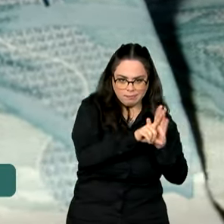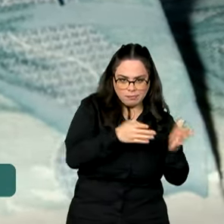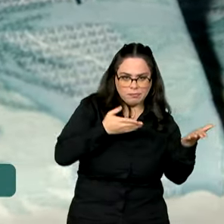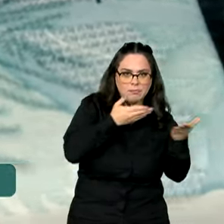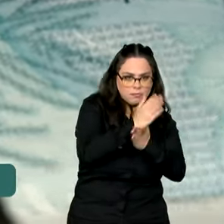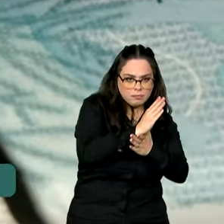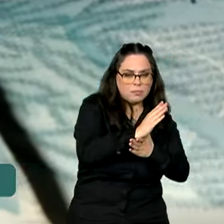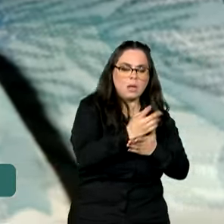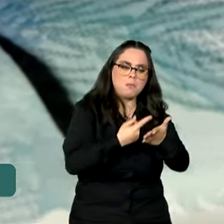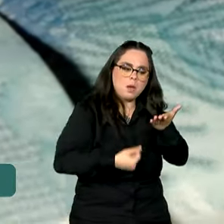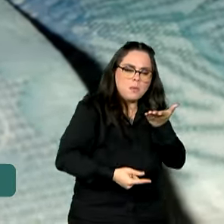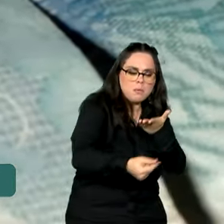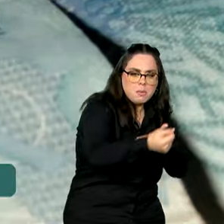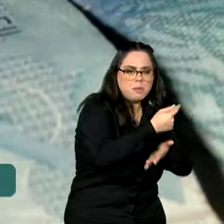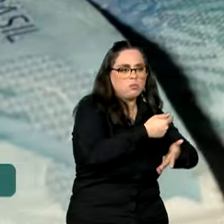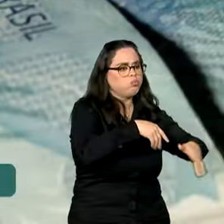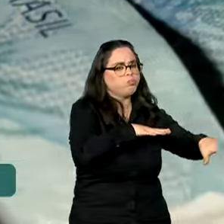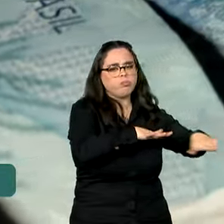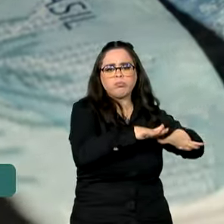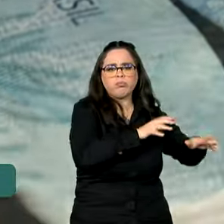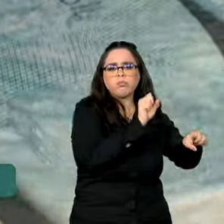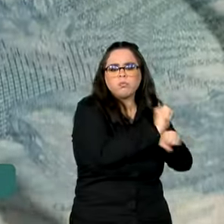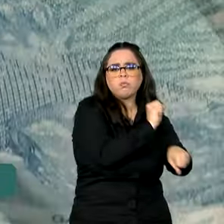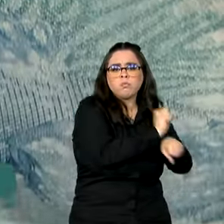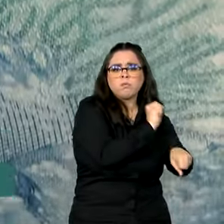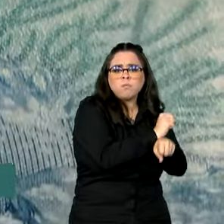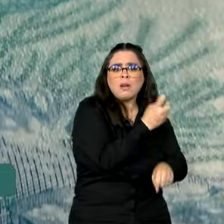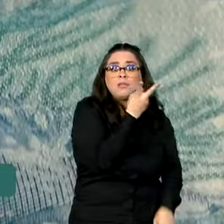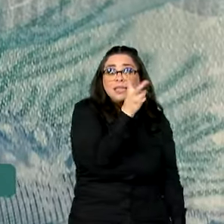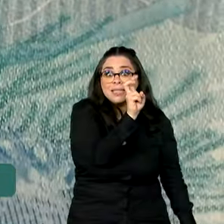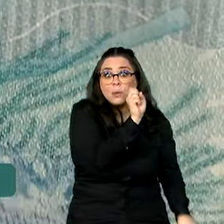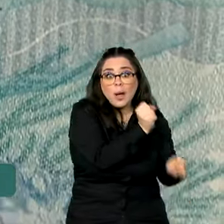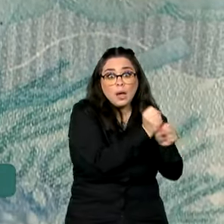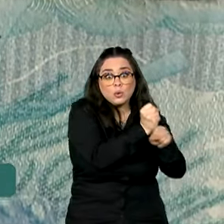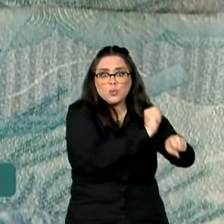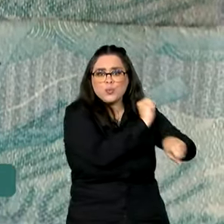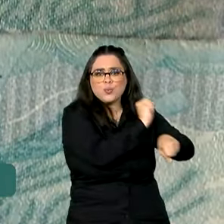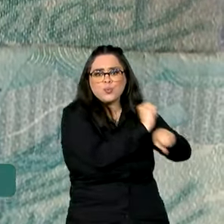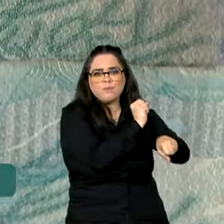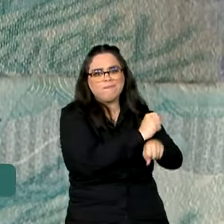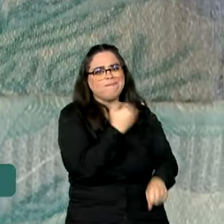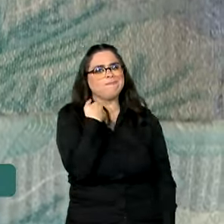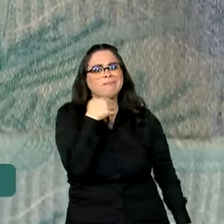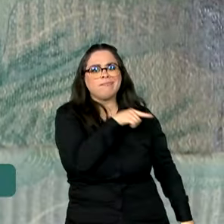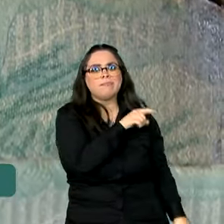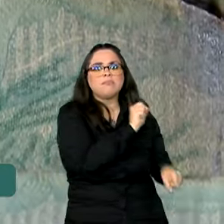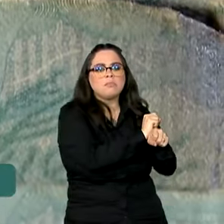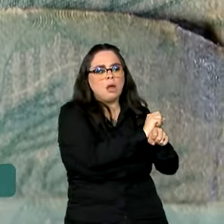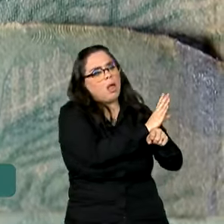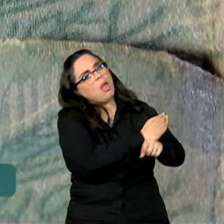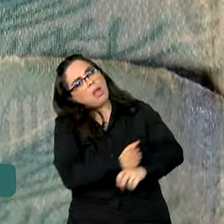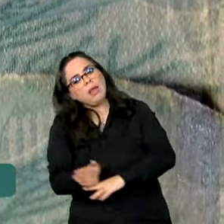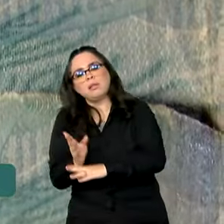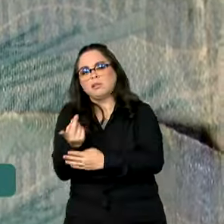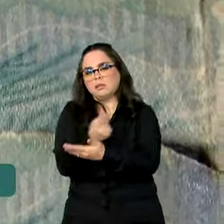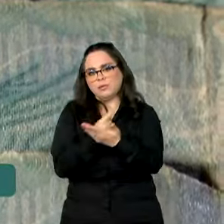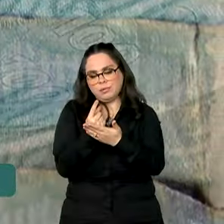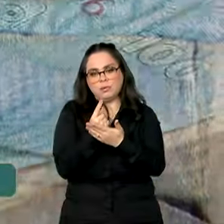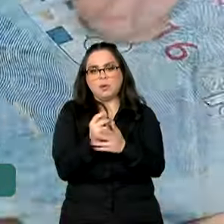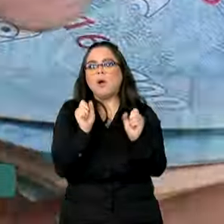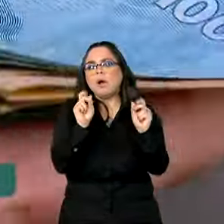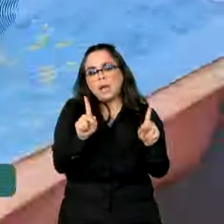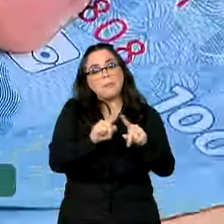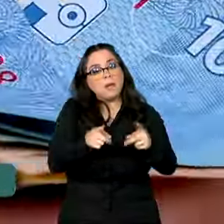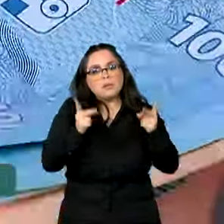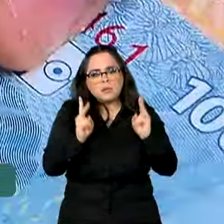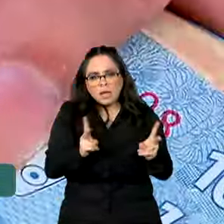esses recursos que estão sem movimentação há mais de 25 anos serão incorporados ao Tesouro. Ainda assim,